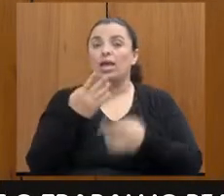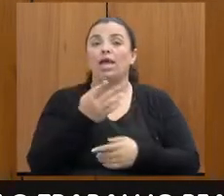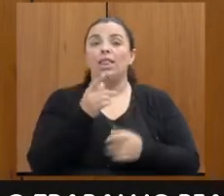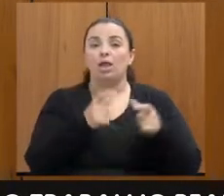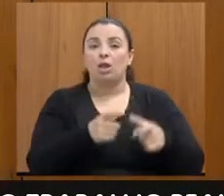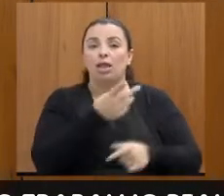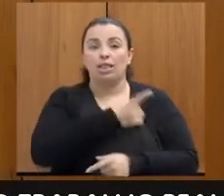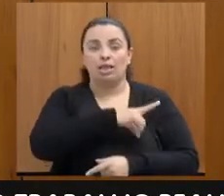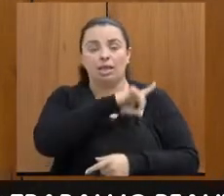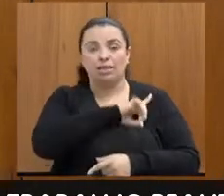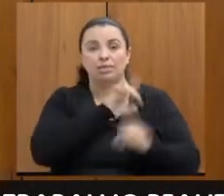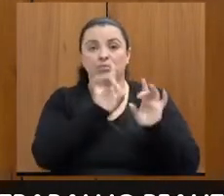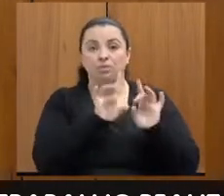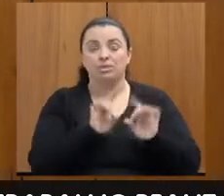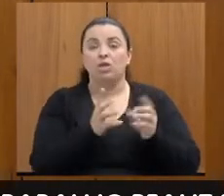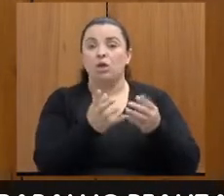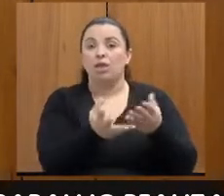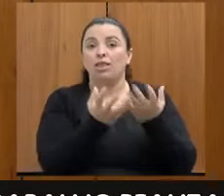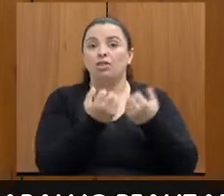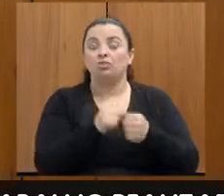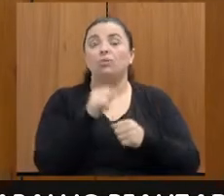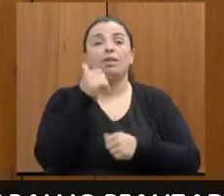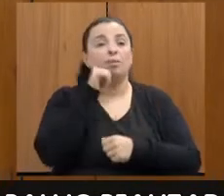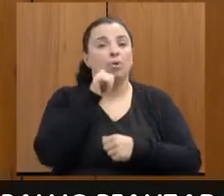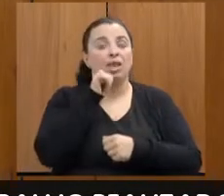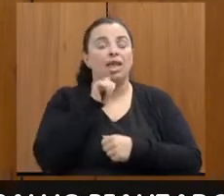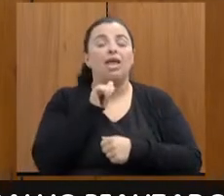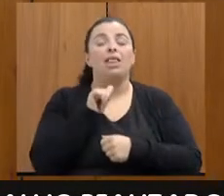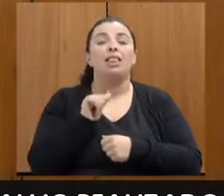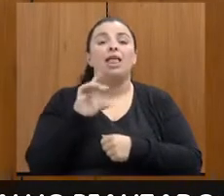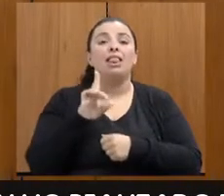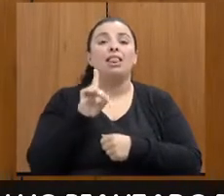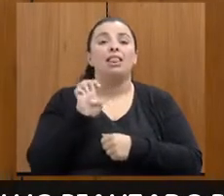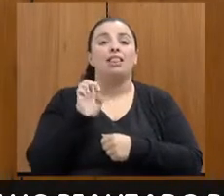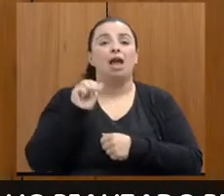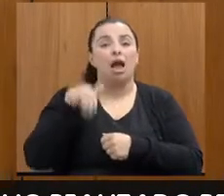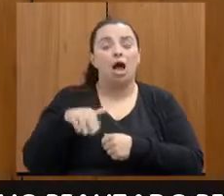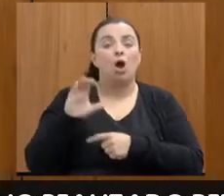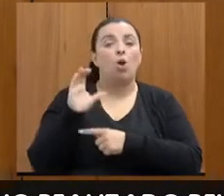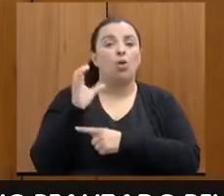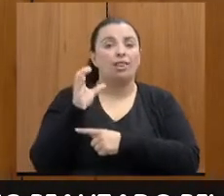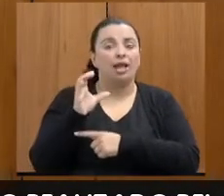Atendimento à Mulher da DEAN de Contagem, Roberta Maria Rodrigues do Nascimento.